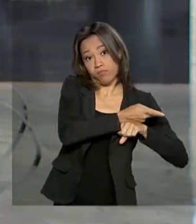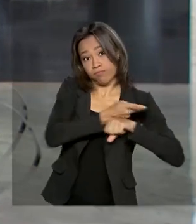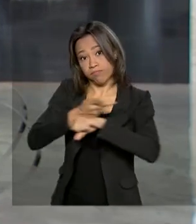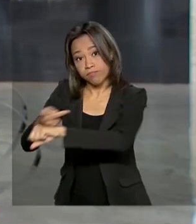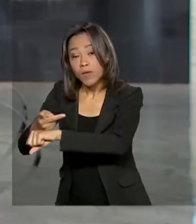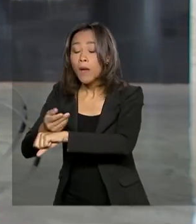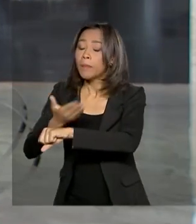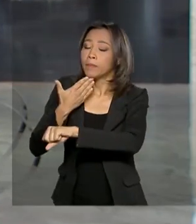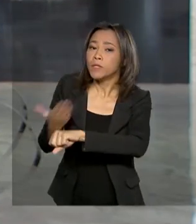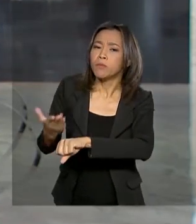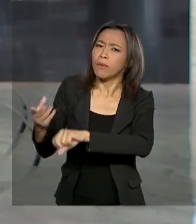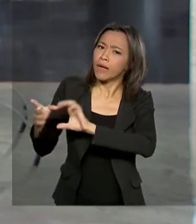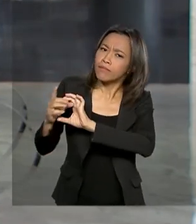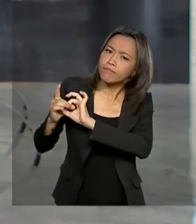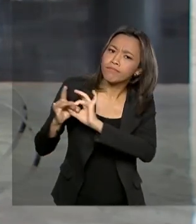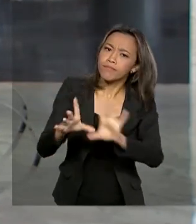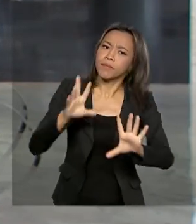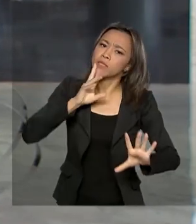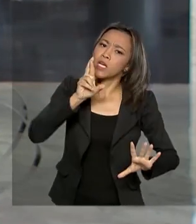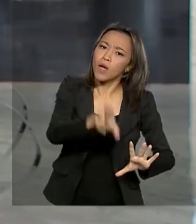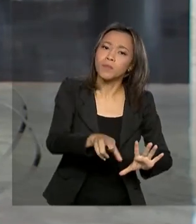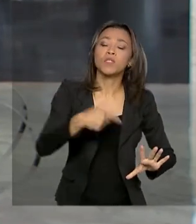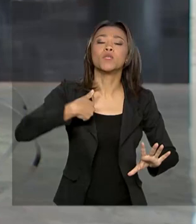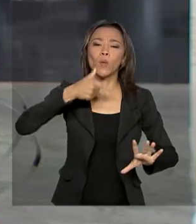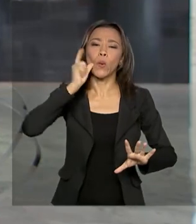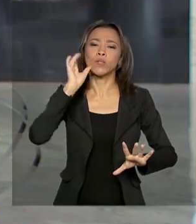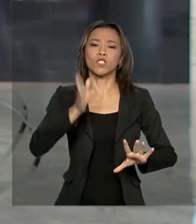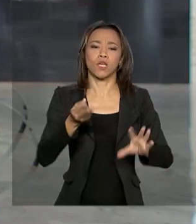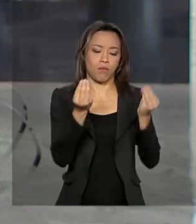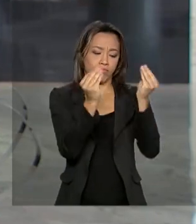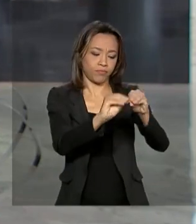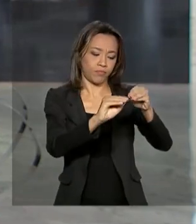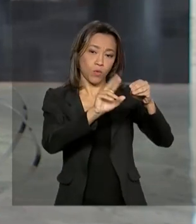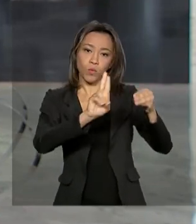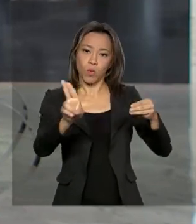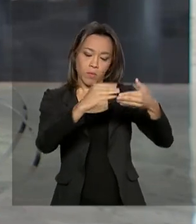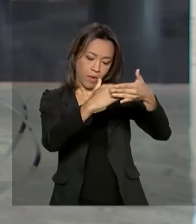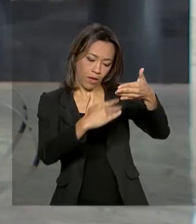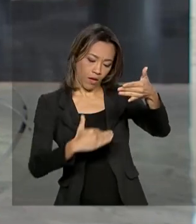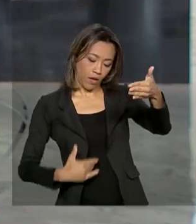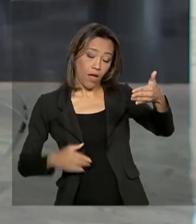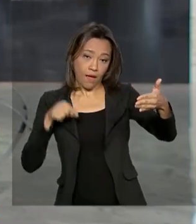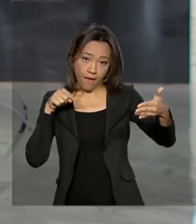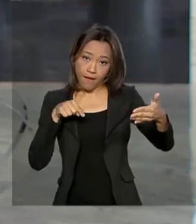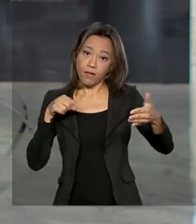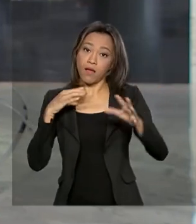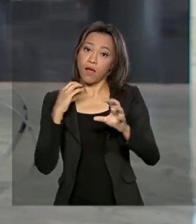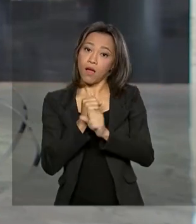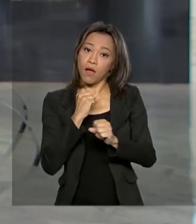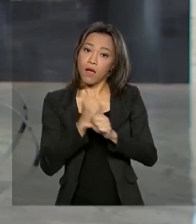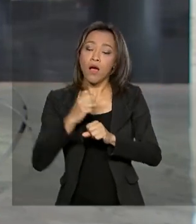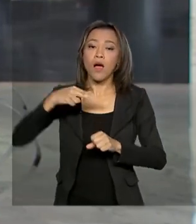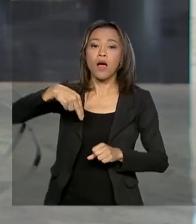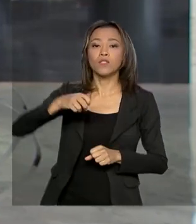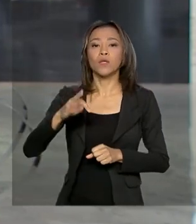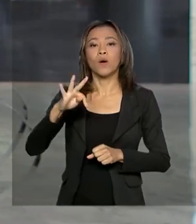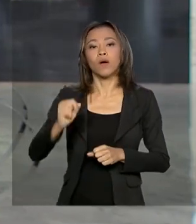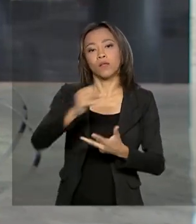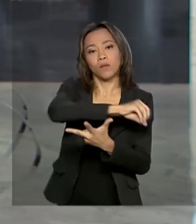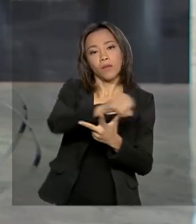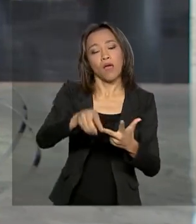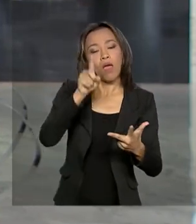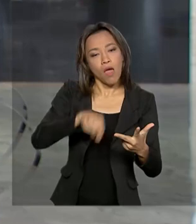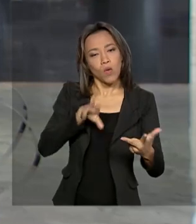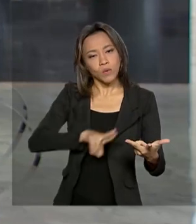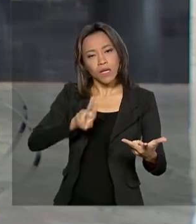E ontem mesmo, a lista já estava publicada. As notas do Enem são usadas pelos estudantes para fazer a inscrição